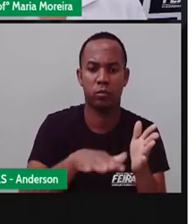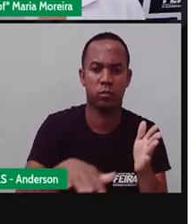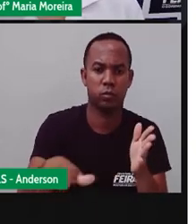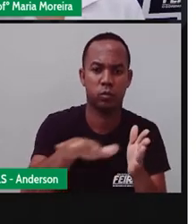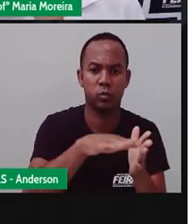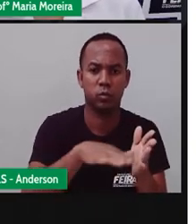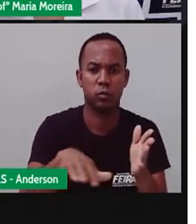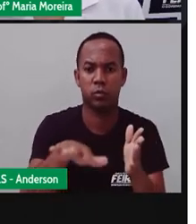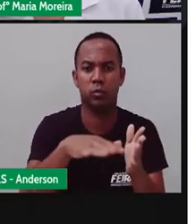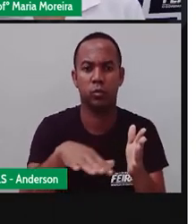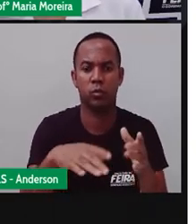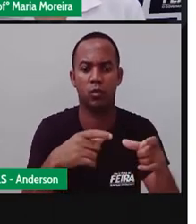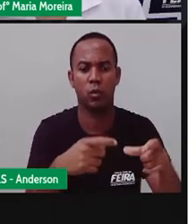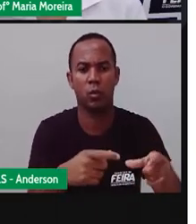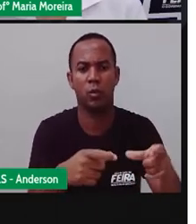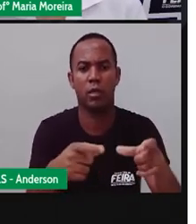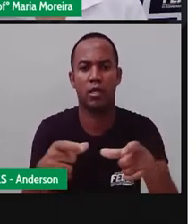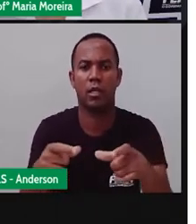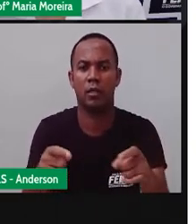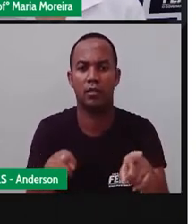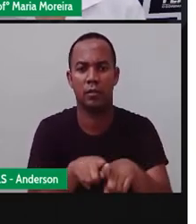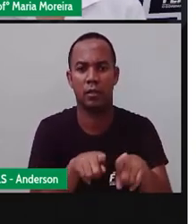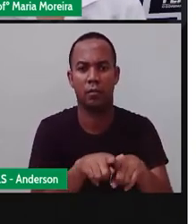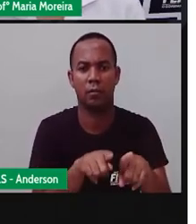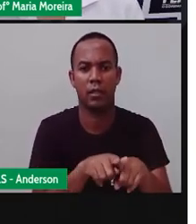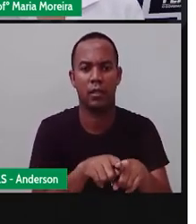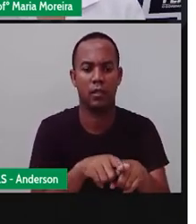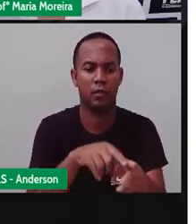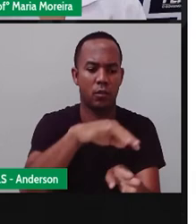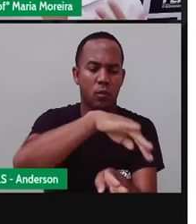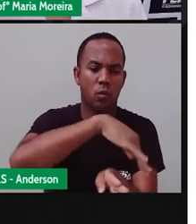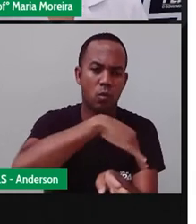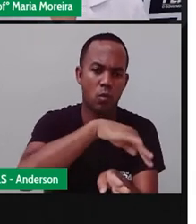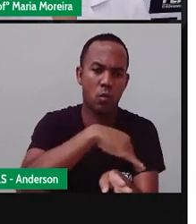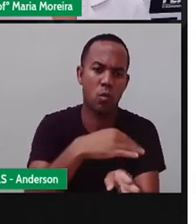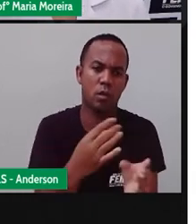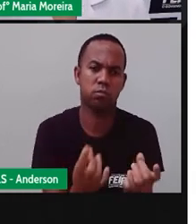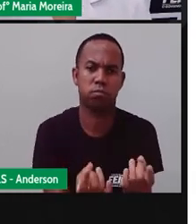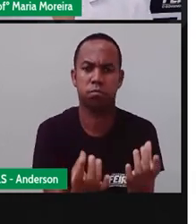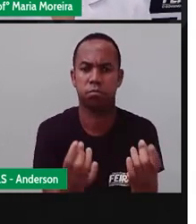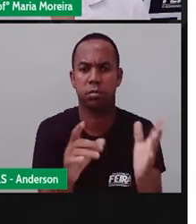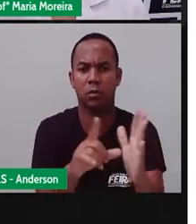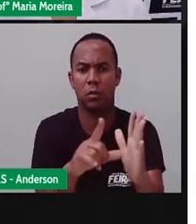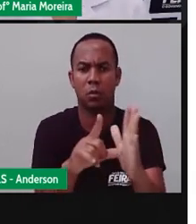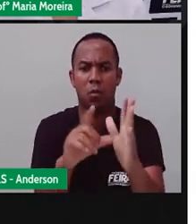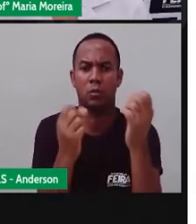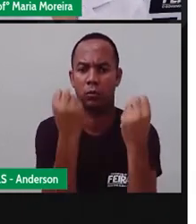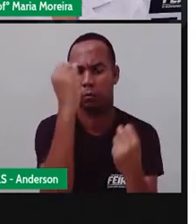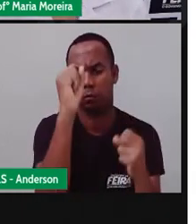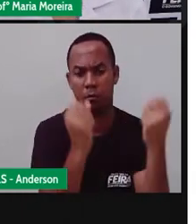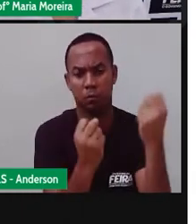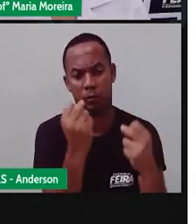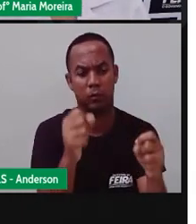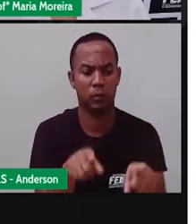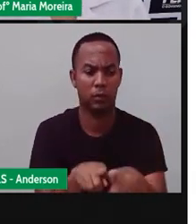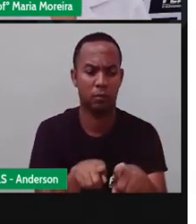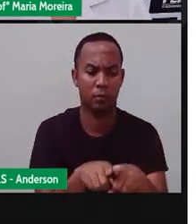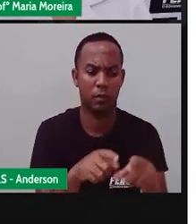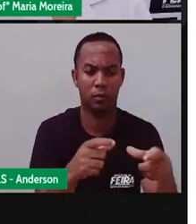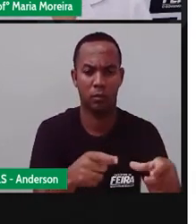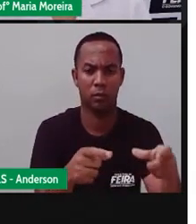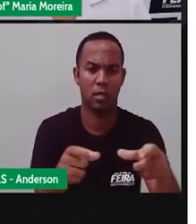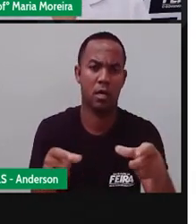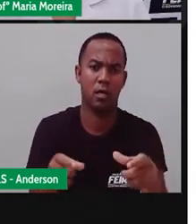quantidade de comércios, né? Residências, indústrias, empresas e o quê? Repartições públicas.